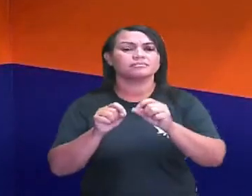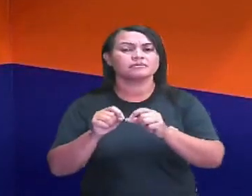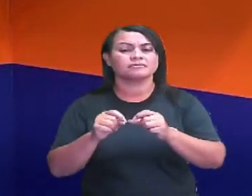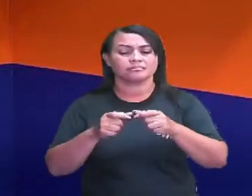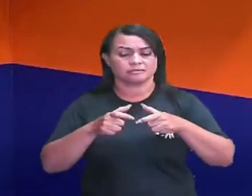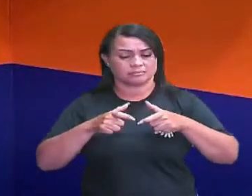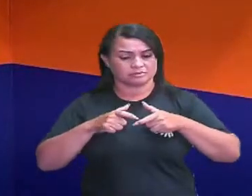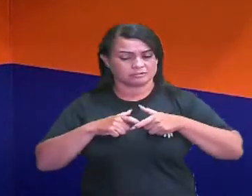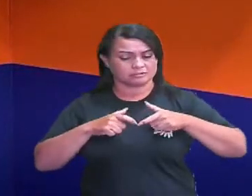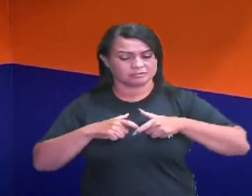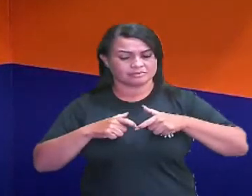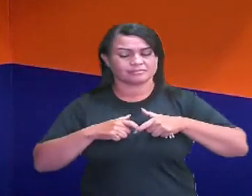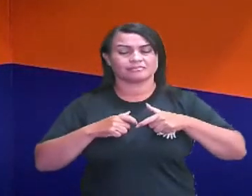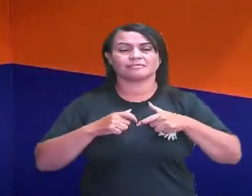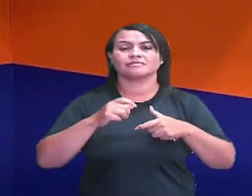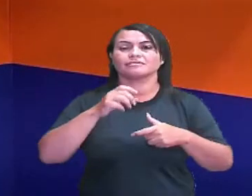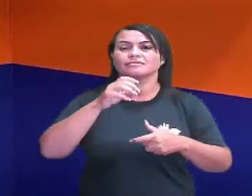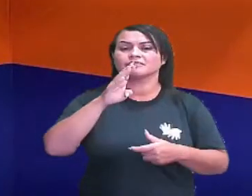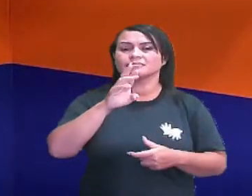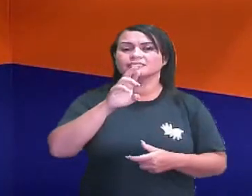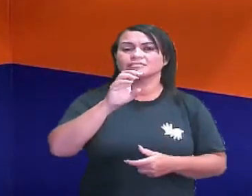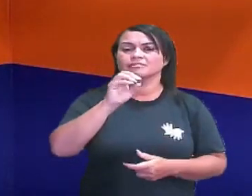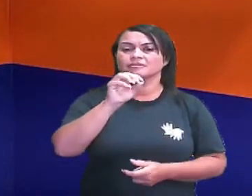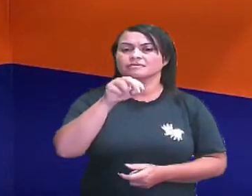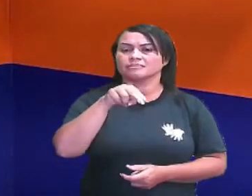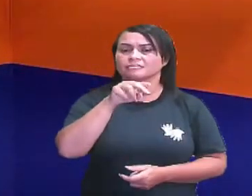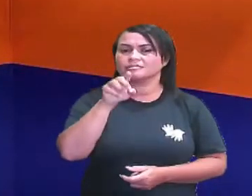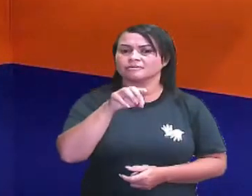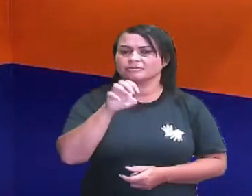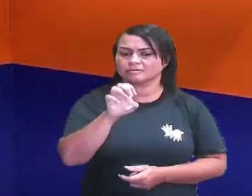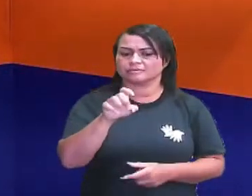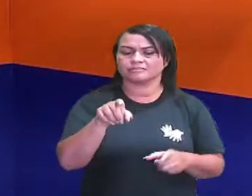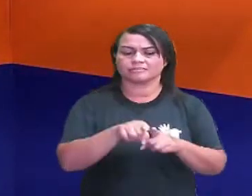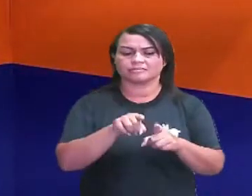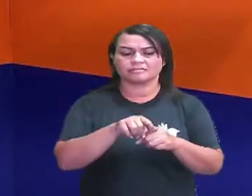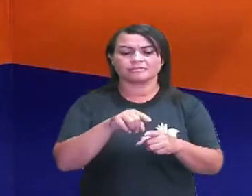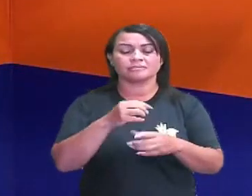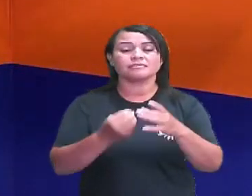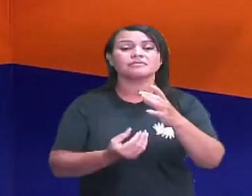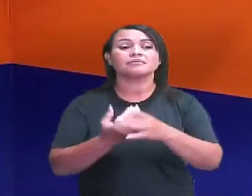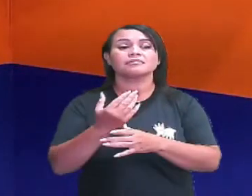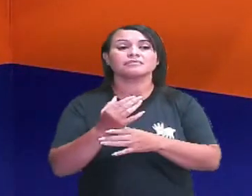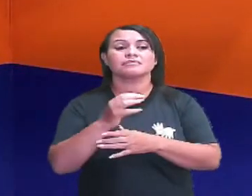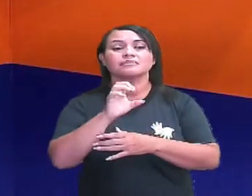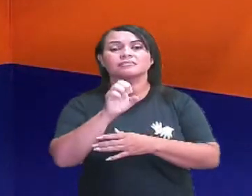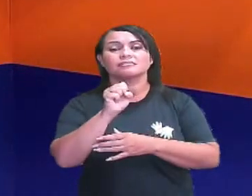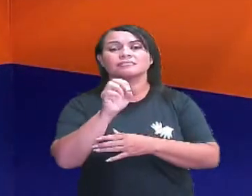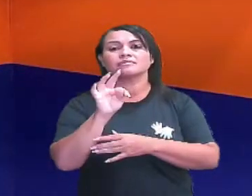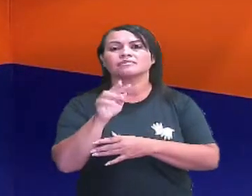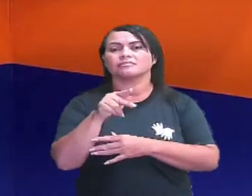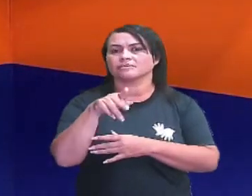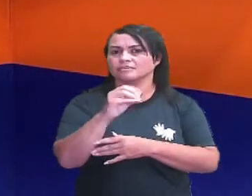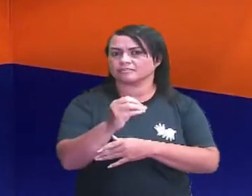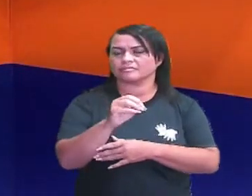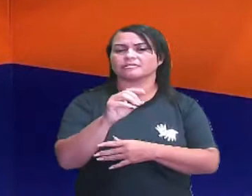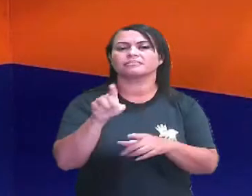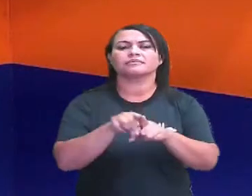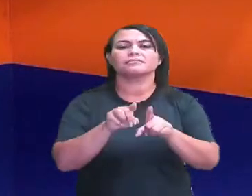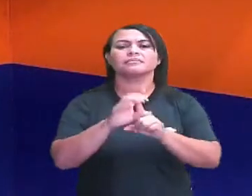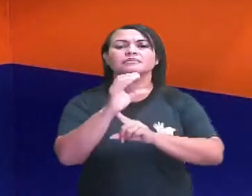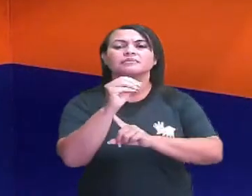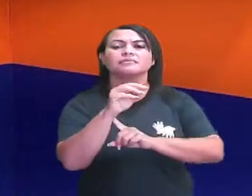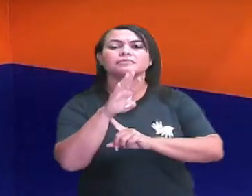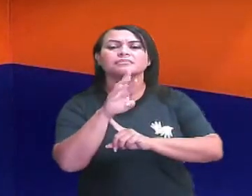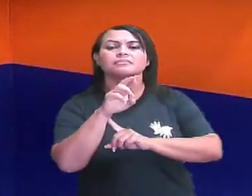de bronze, que não é uma substância pura. formada por estanho e cobre. Então, uma substância homogênea, uma mistura homogênea,